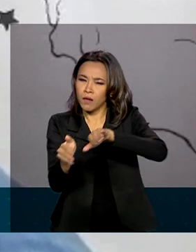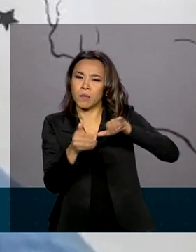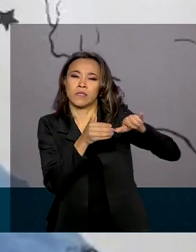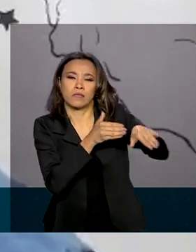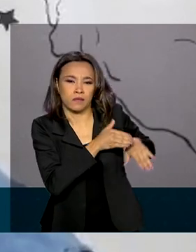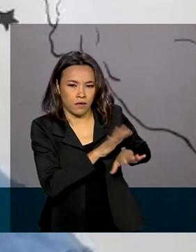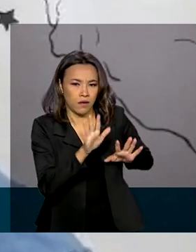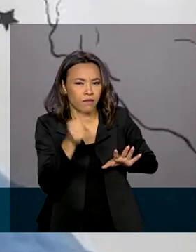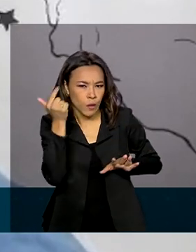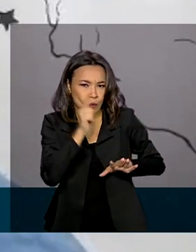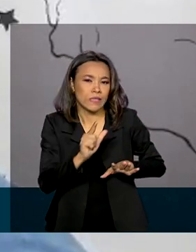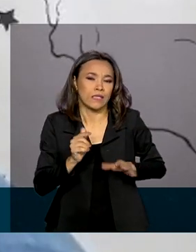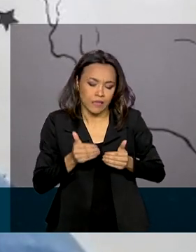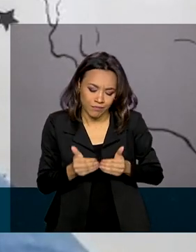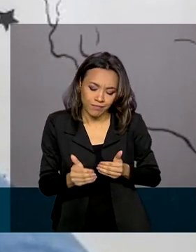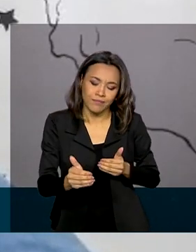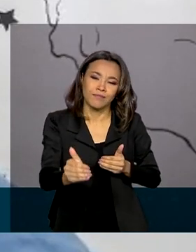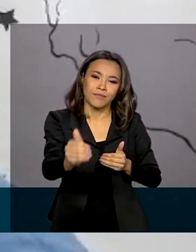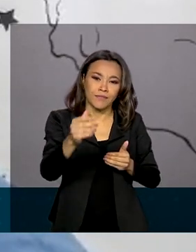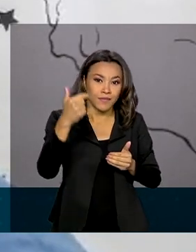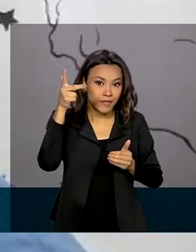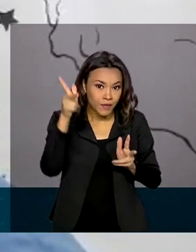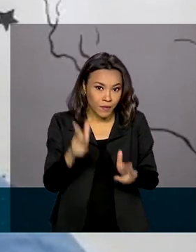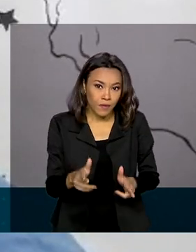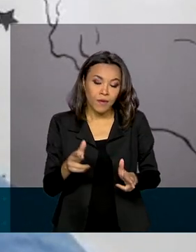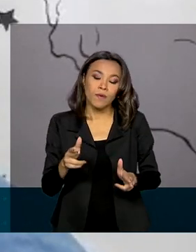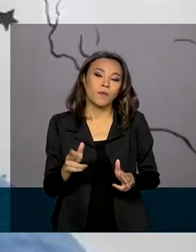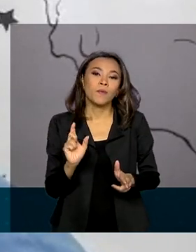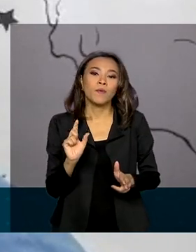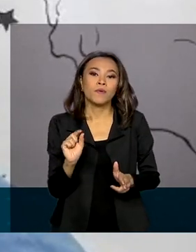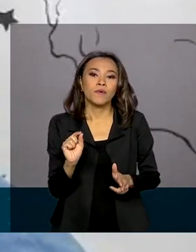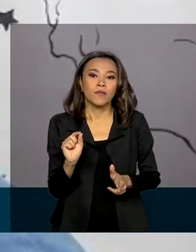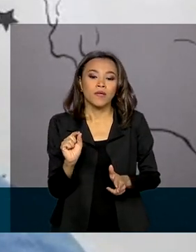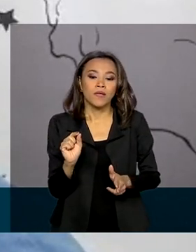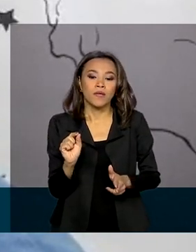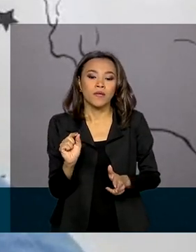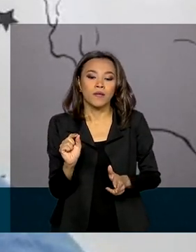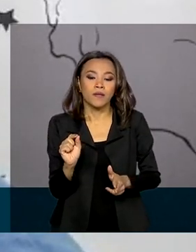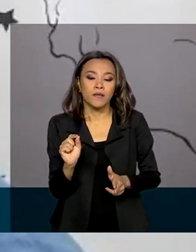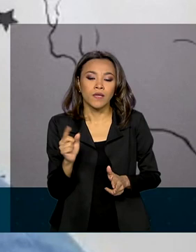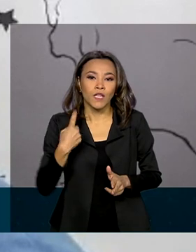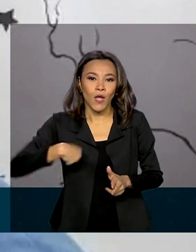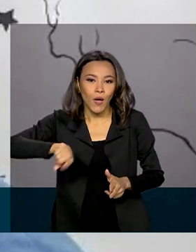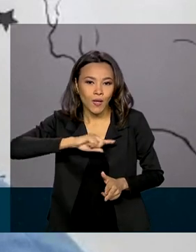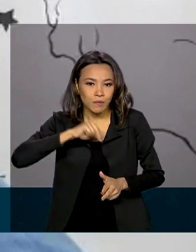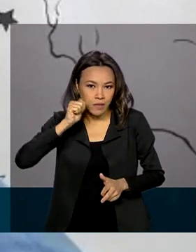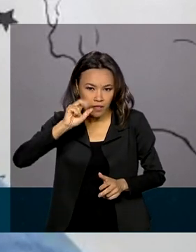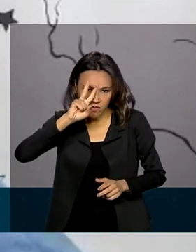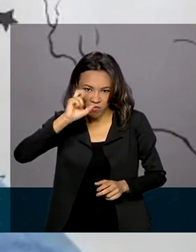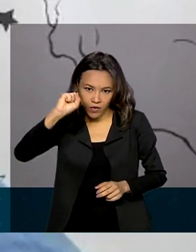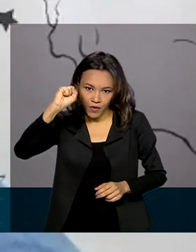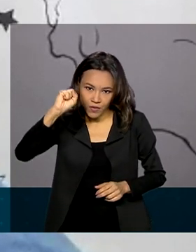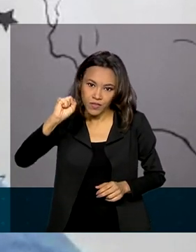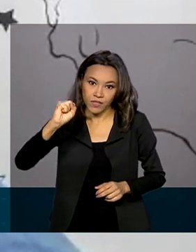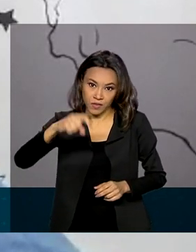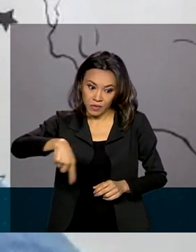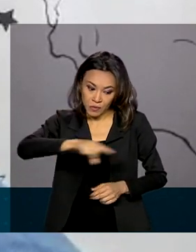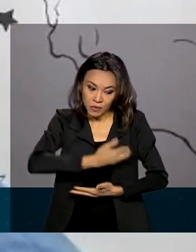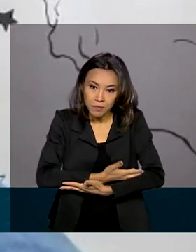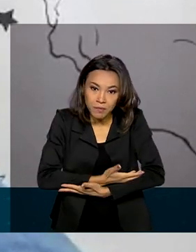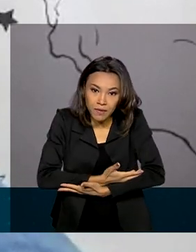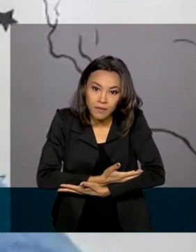vocês vão vencer, porque assim como nós somos fortes, esses bebês